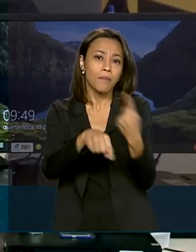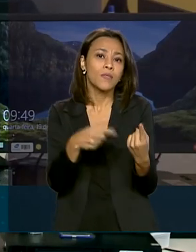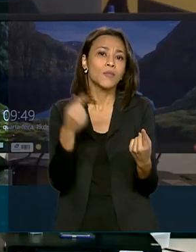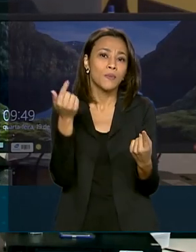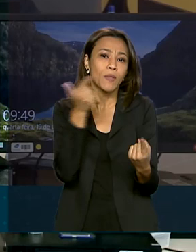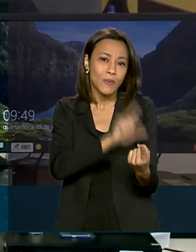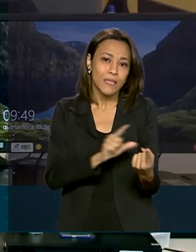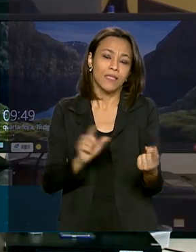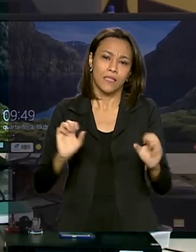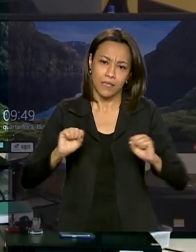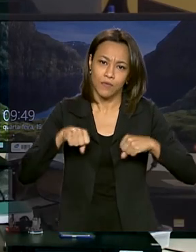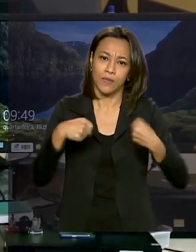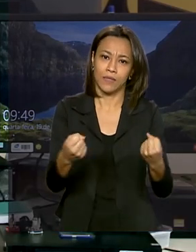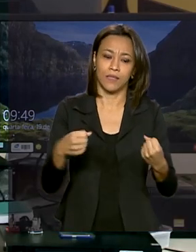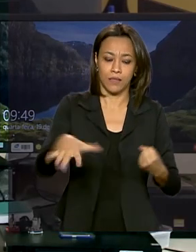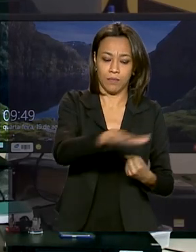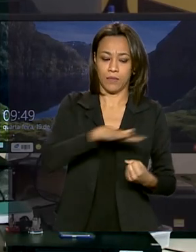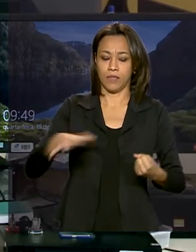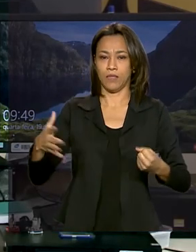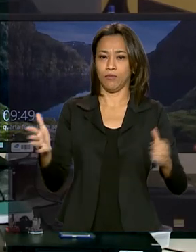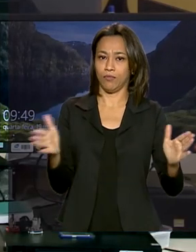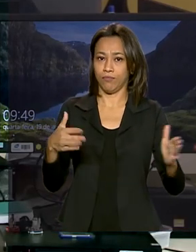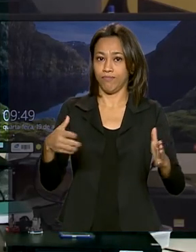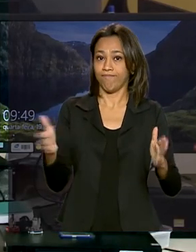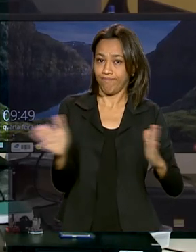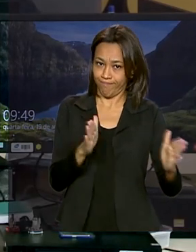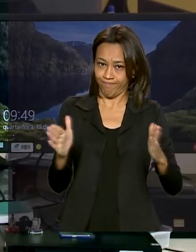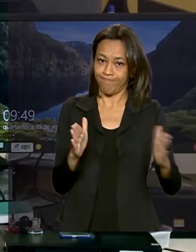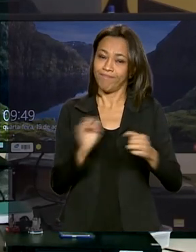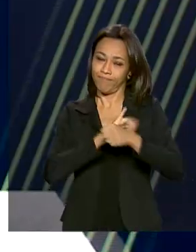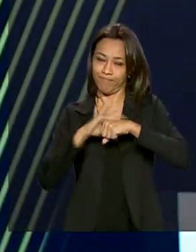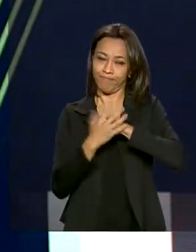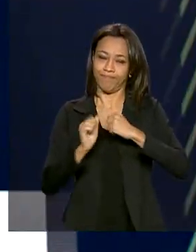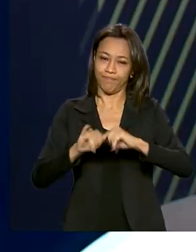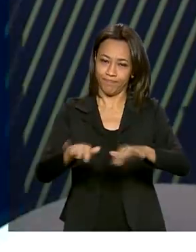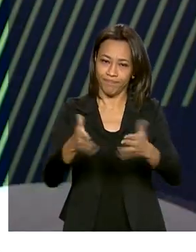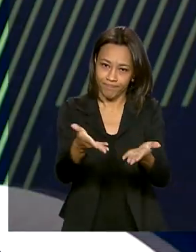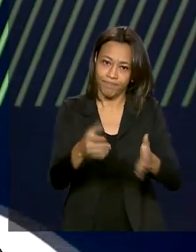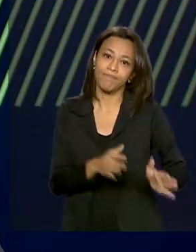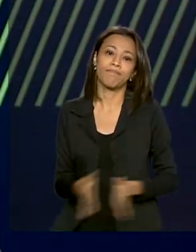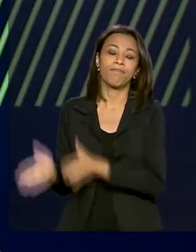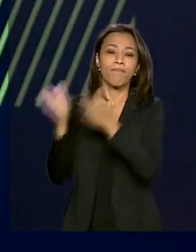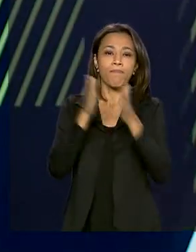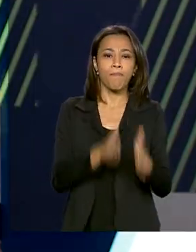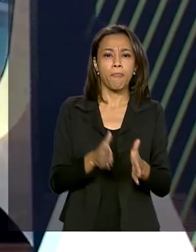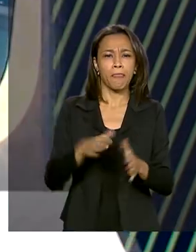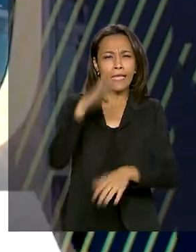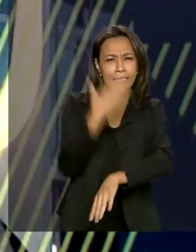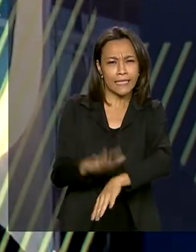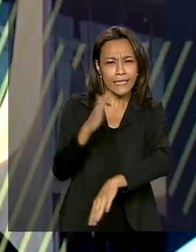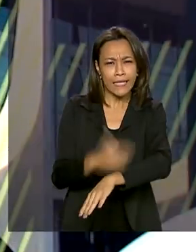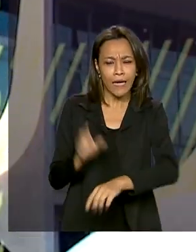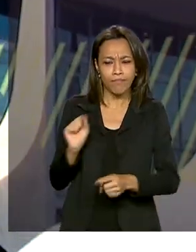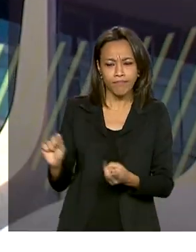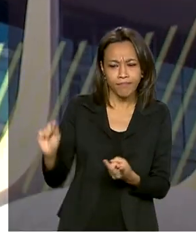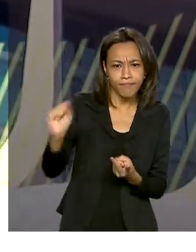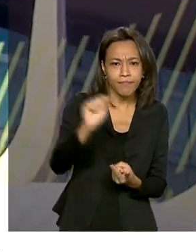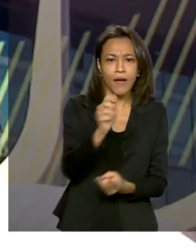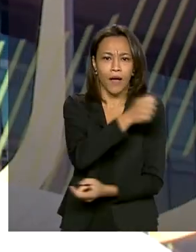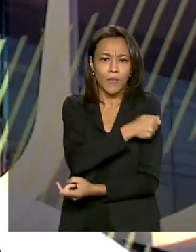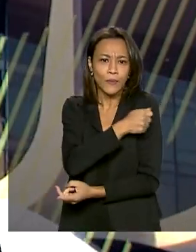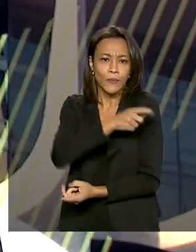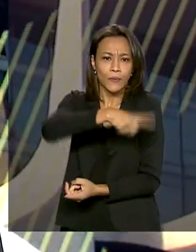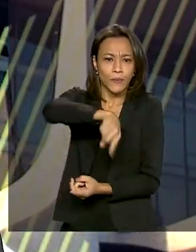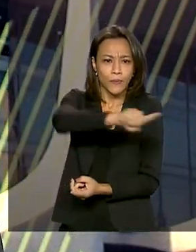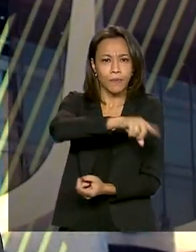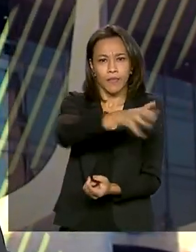economia. Do Rio de Janeiro, Igor Santos para o governo agora. Capacitar estudantes universitários para